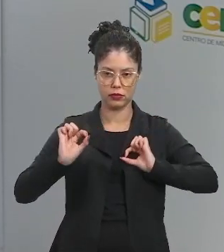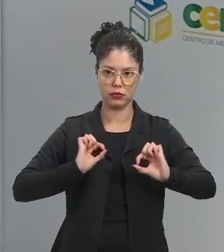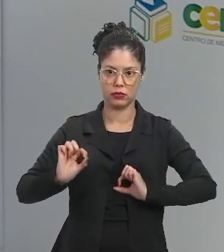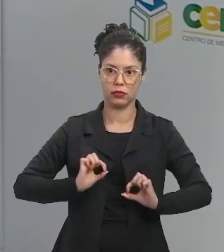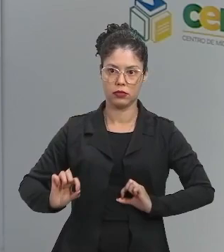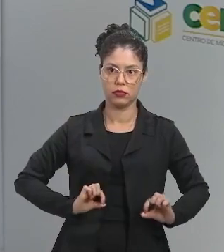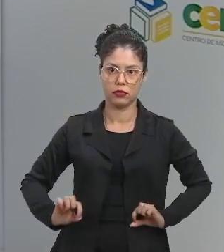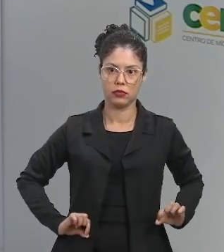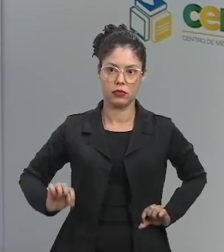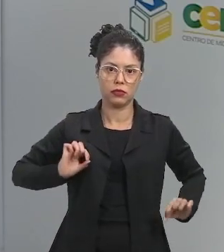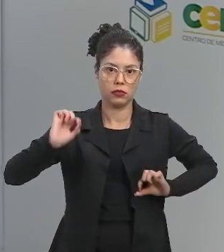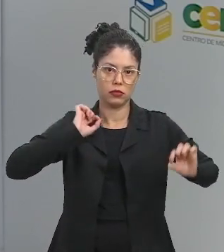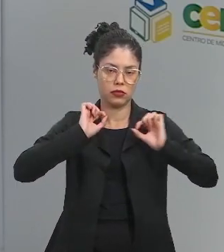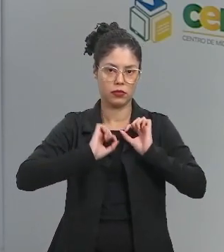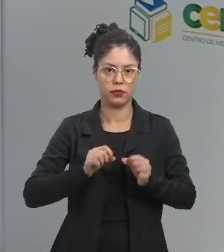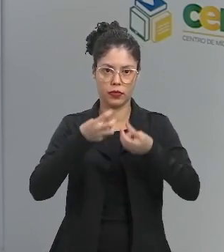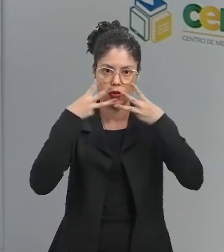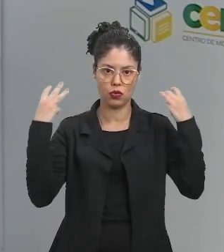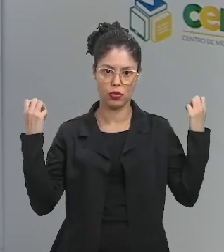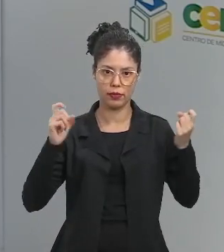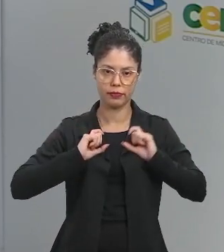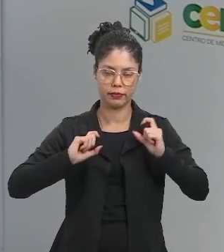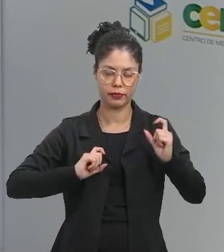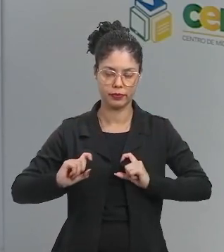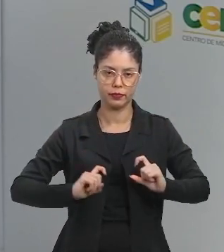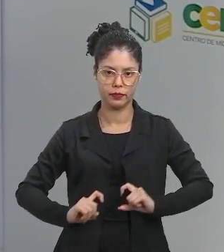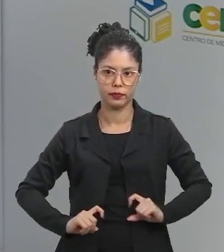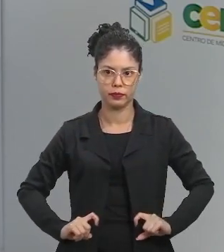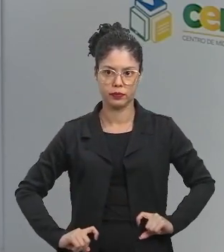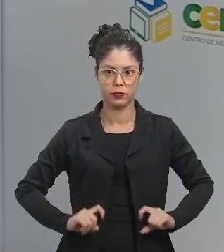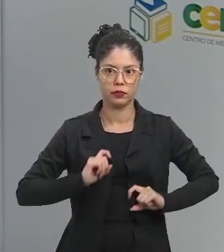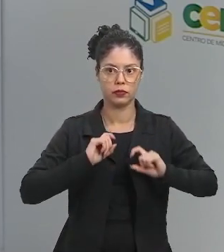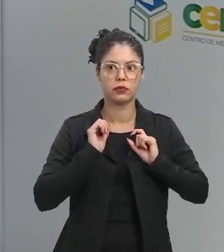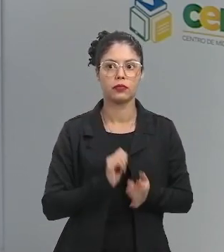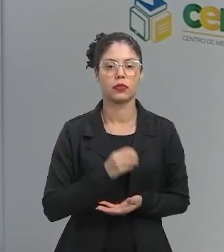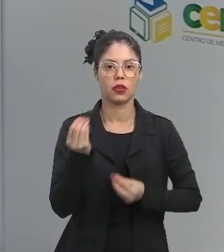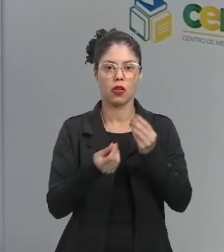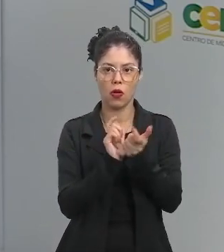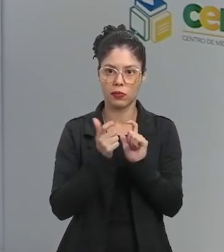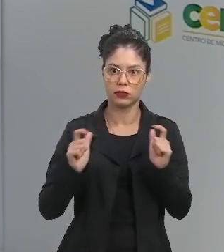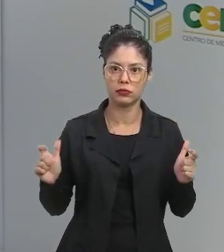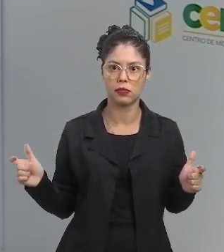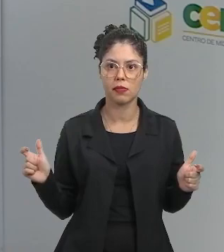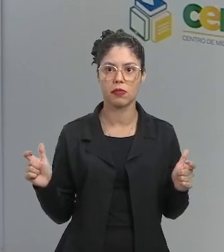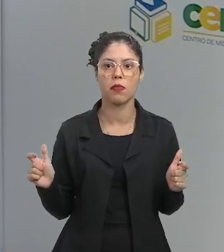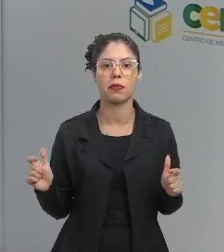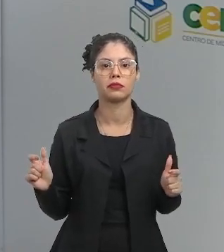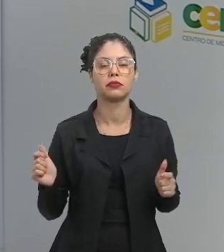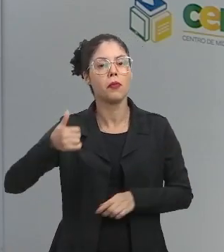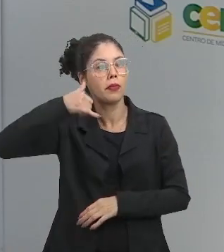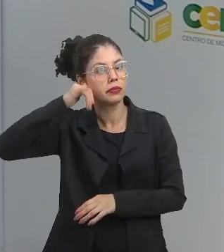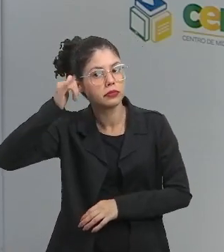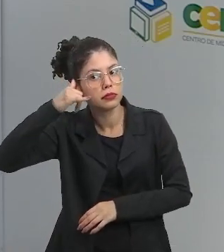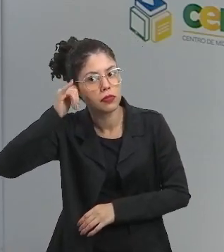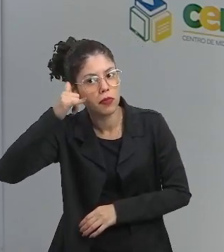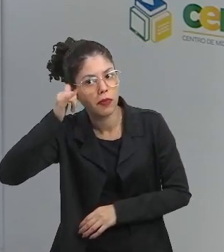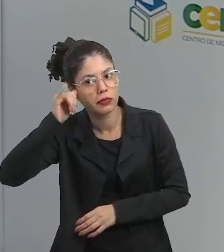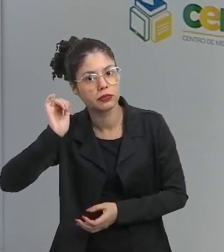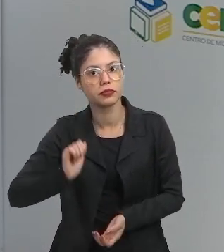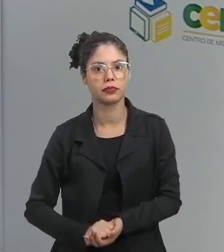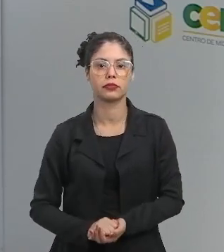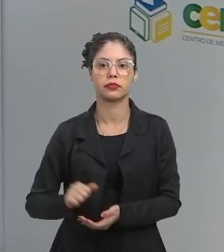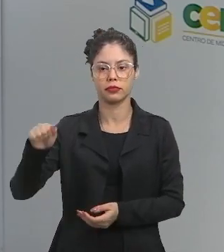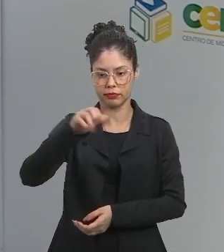existiam muitas onças. E aí, com o aumento da pecuária, essas